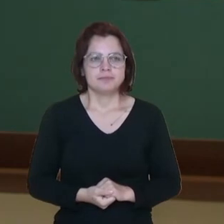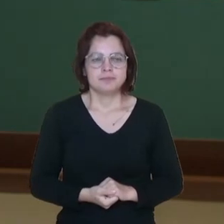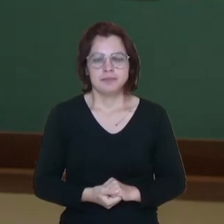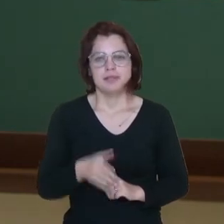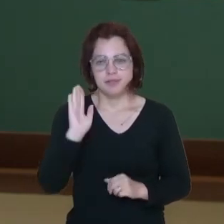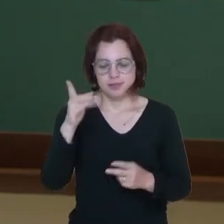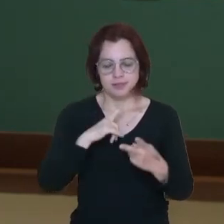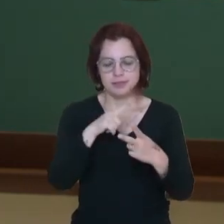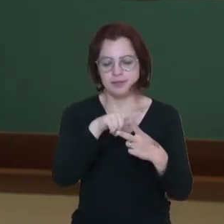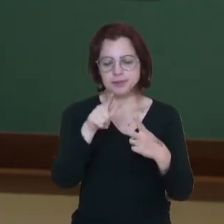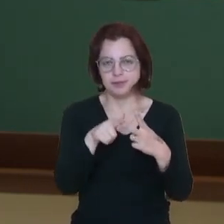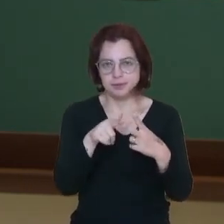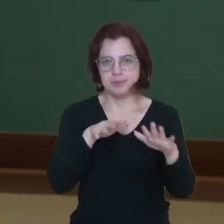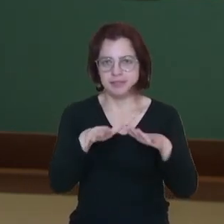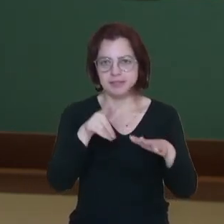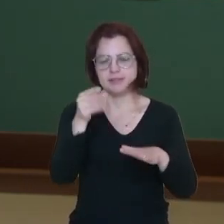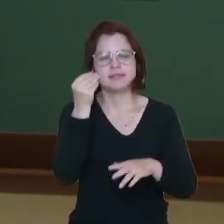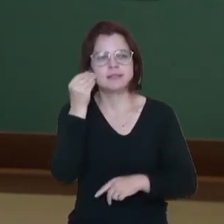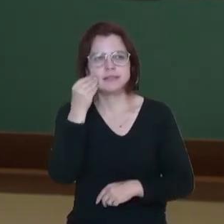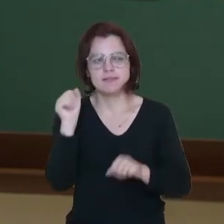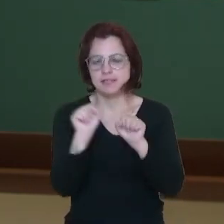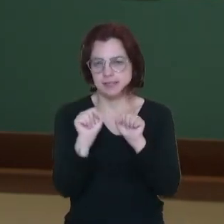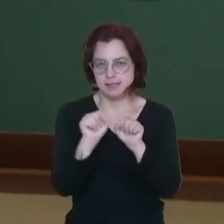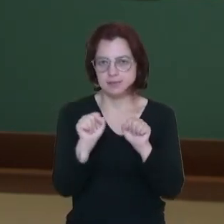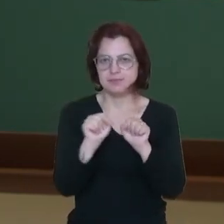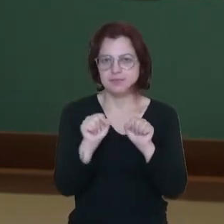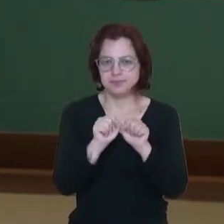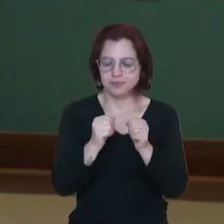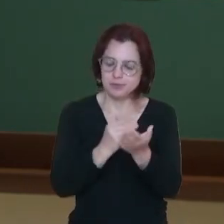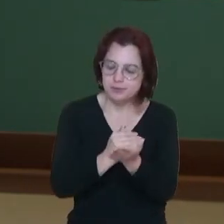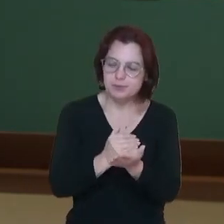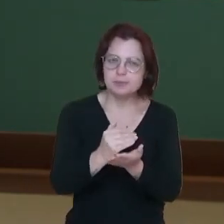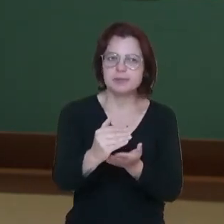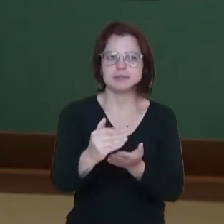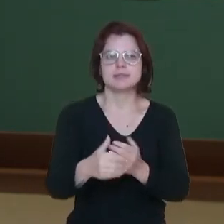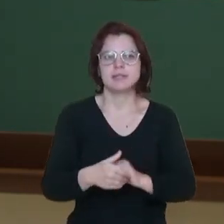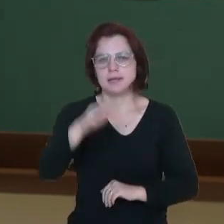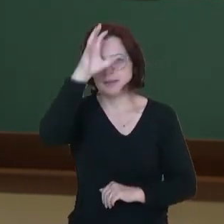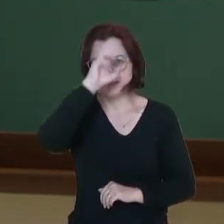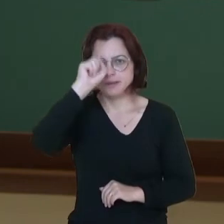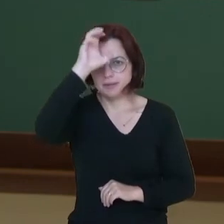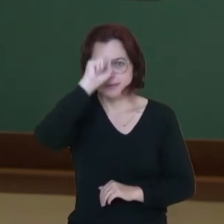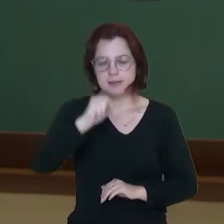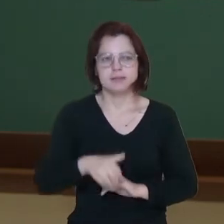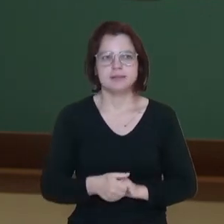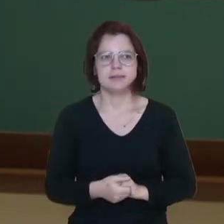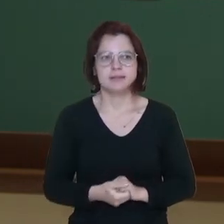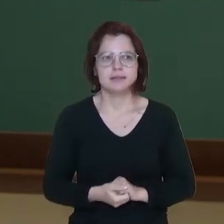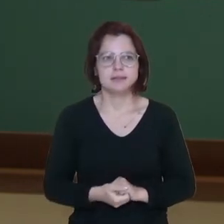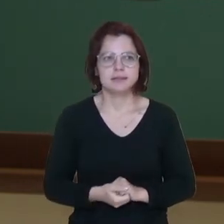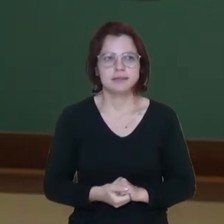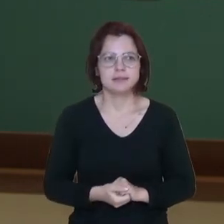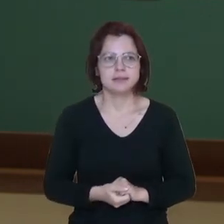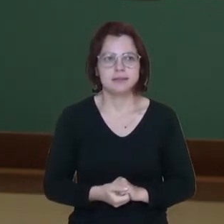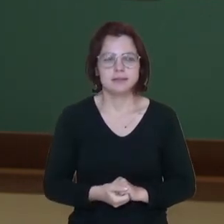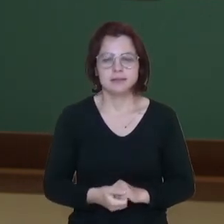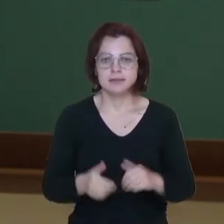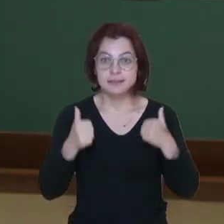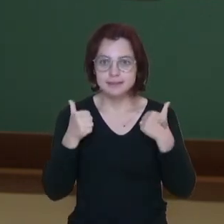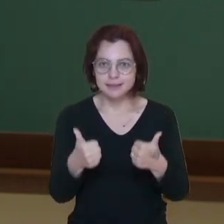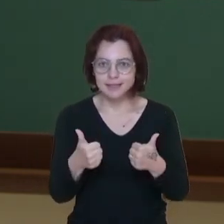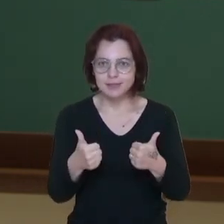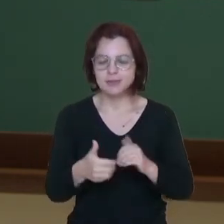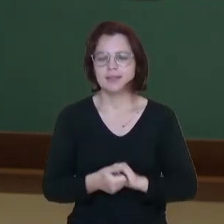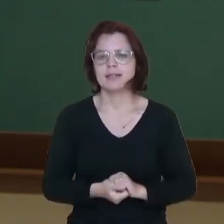movimentos, então, para vocês tentarem já começar a aprender a sua capoeira. Certo, pessoal?